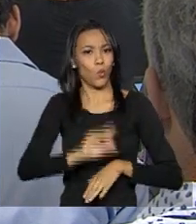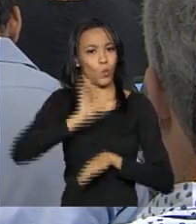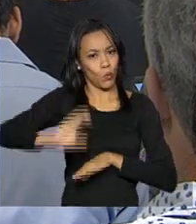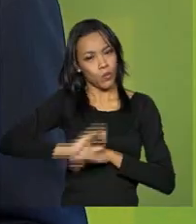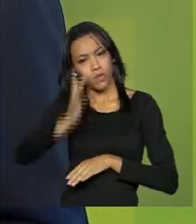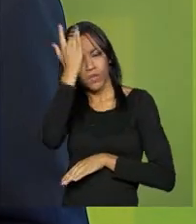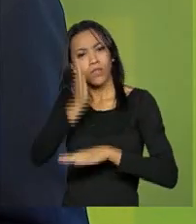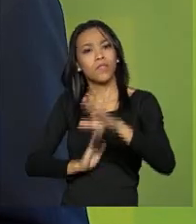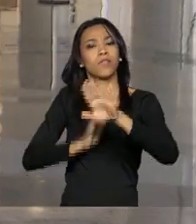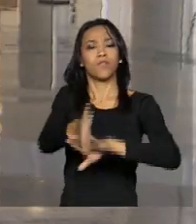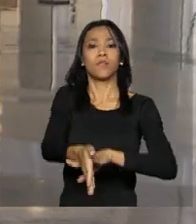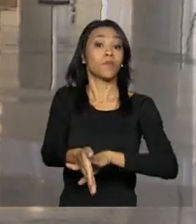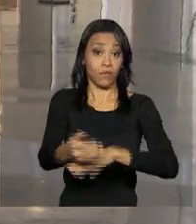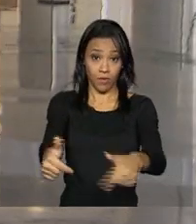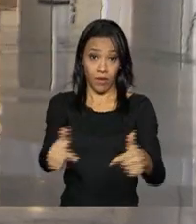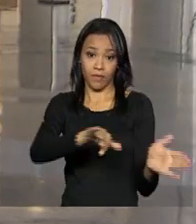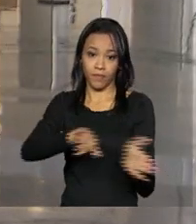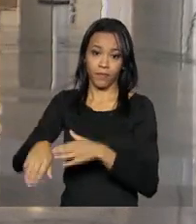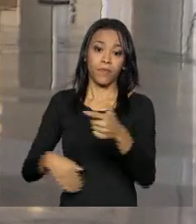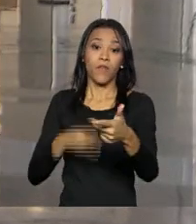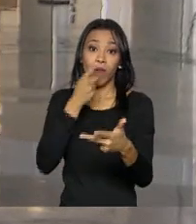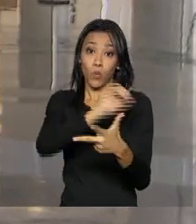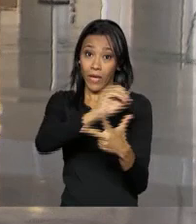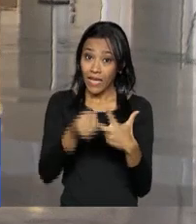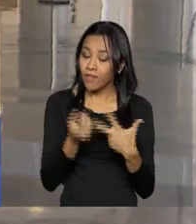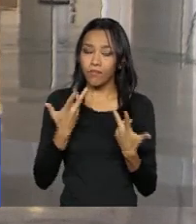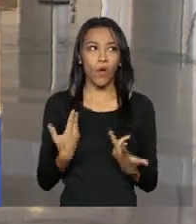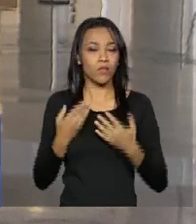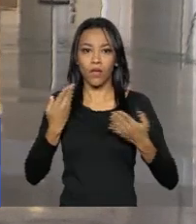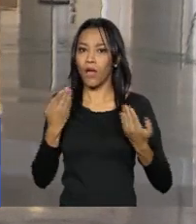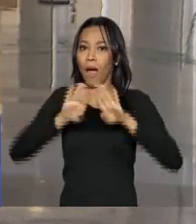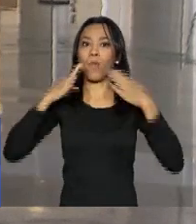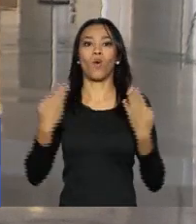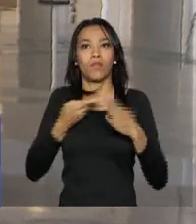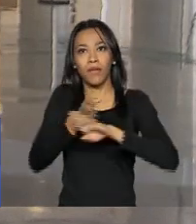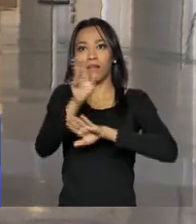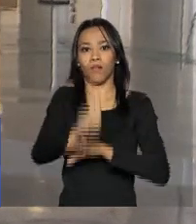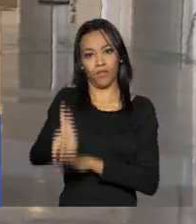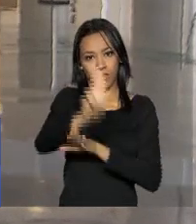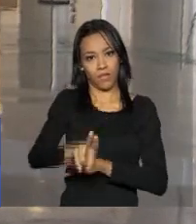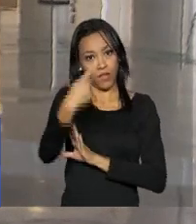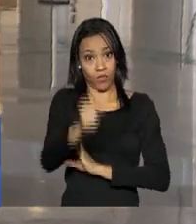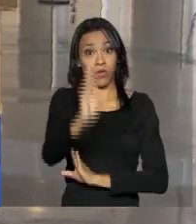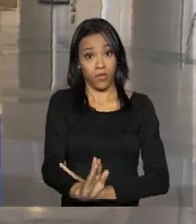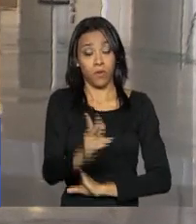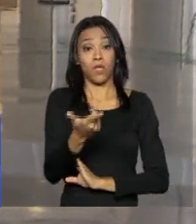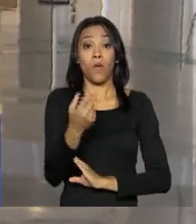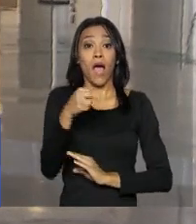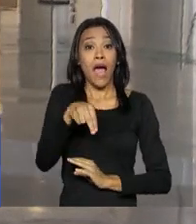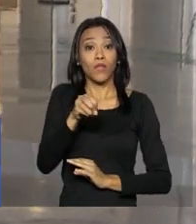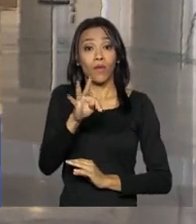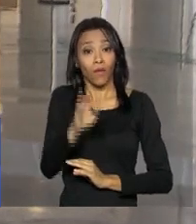de ingressar no mundo do trabalho. O Enem é considerado a porta de entrada para o ensino superior no país. A nota do